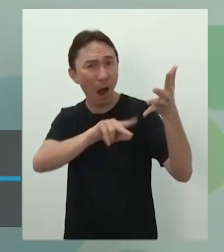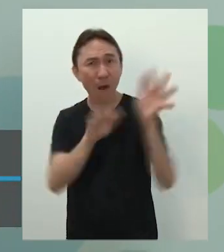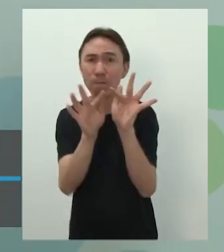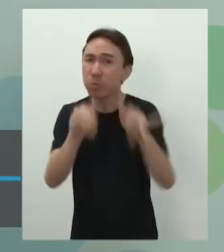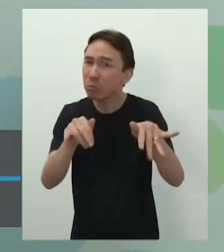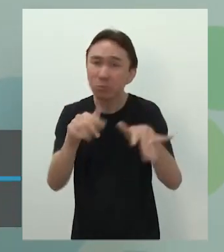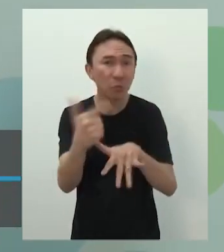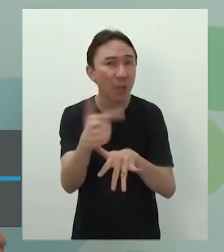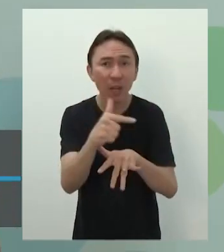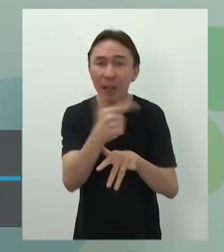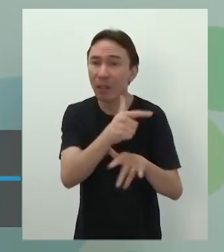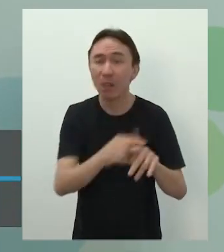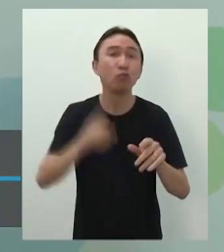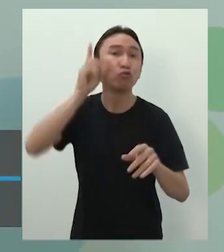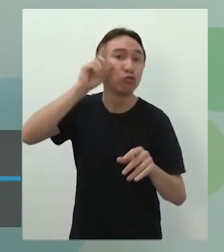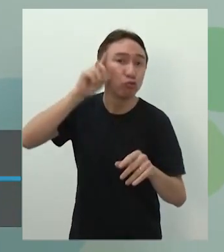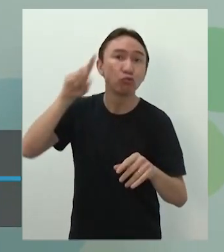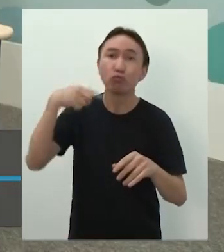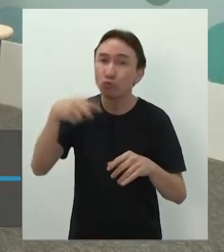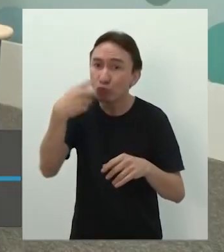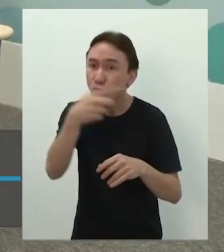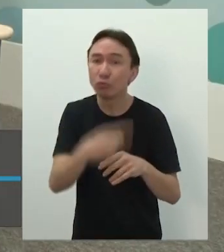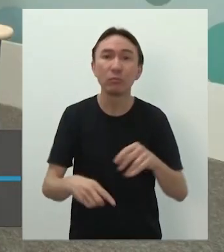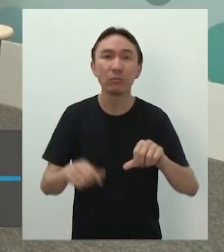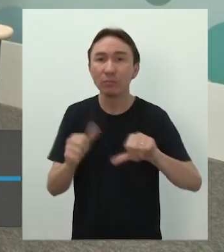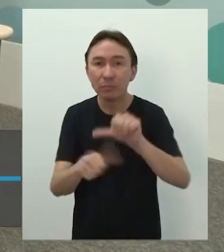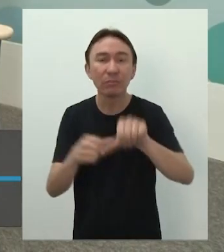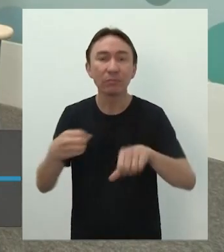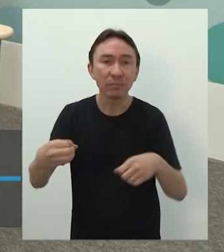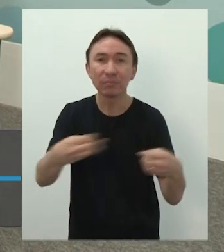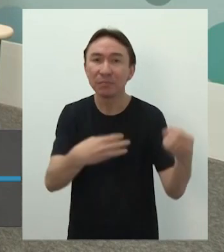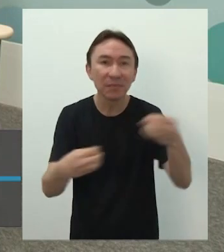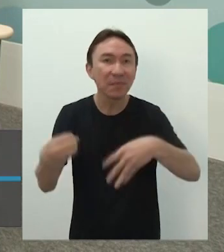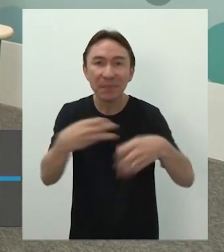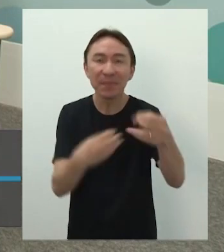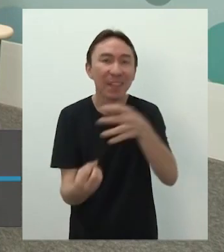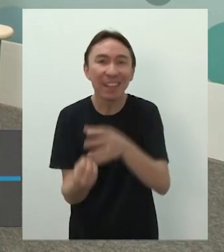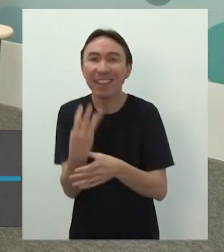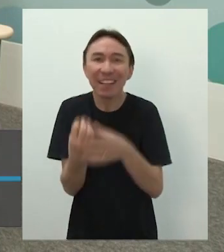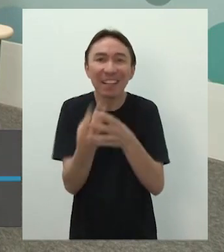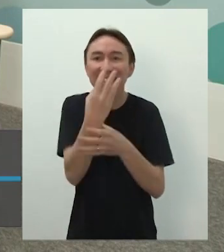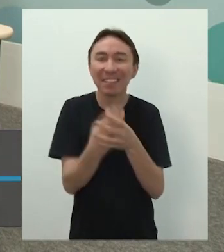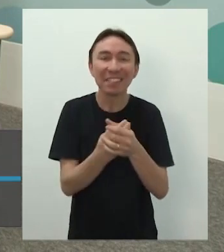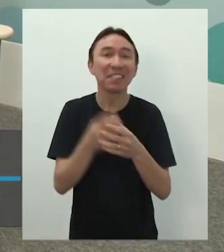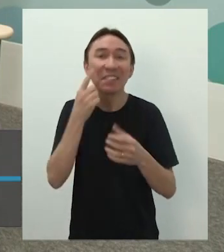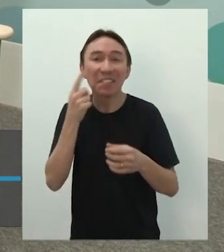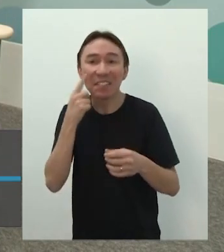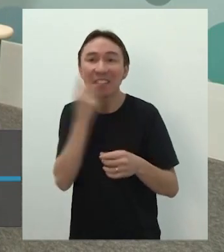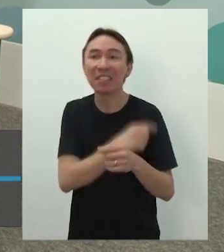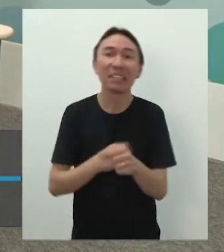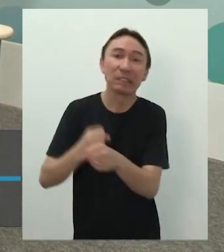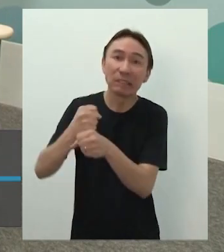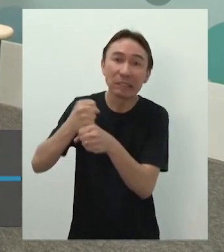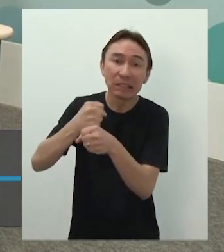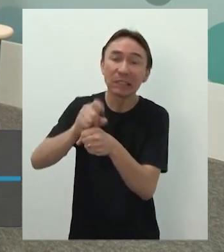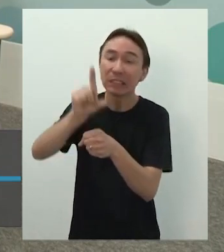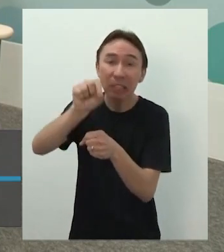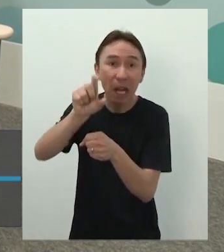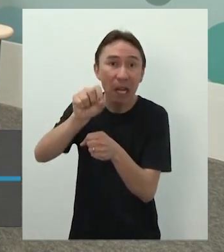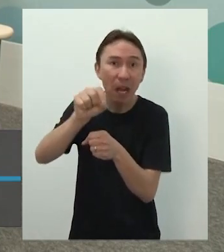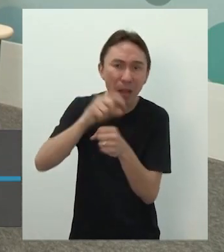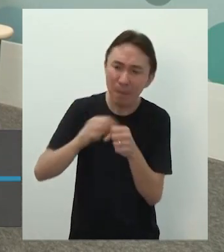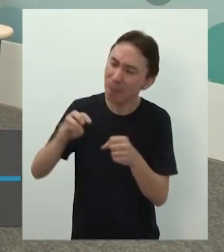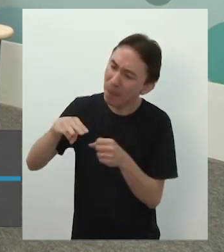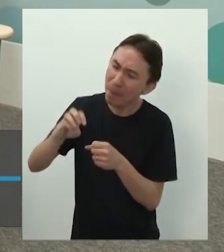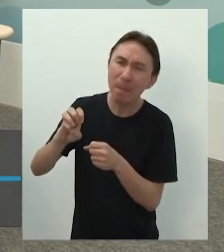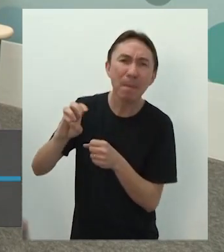pode ter aí a criação de um novo gênero textual. Inventar novos. Se você chegasse a 10 anos para falar sobre meme, ninguém saberia do que se tratava, né? Não,